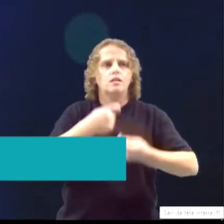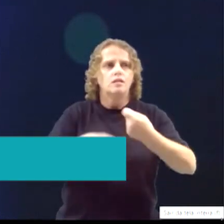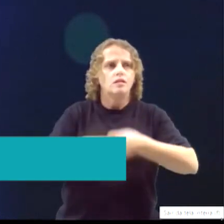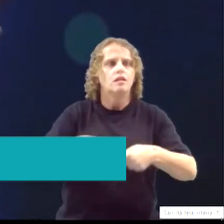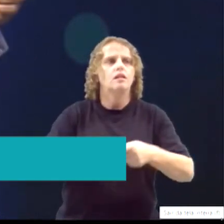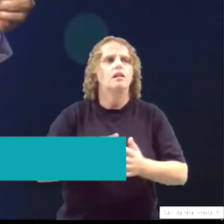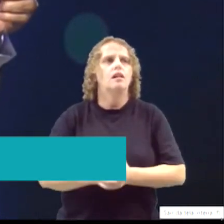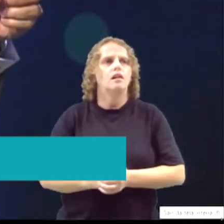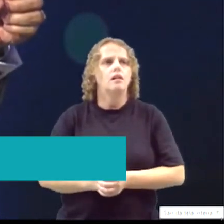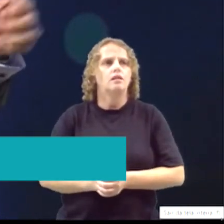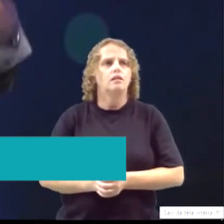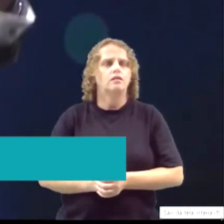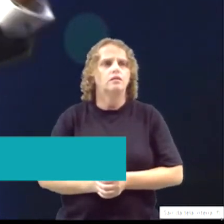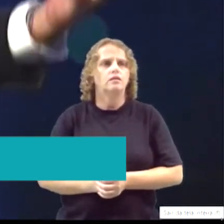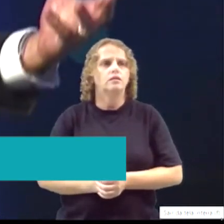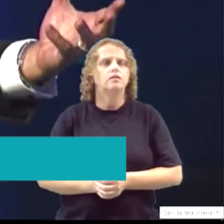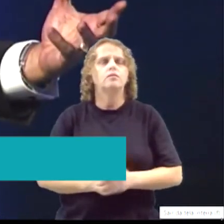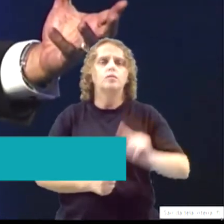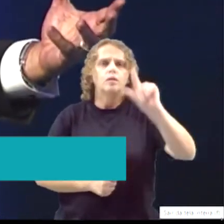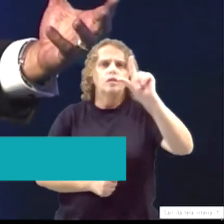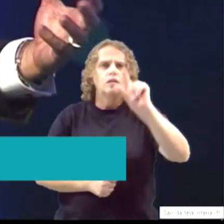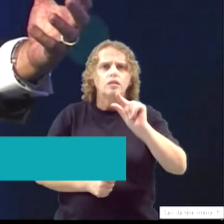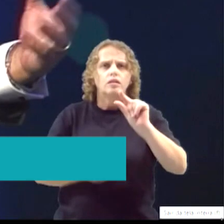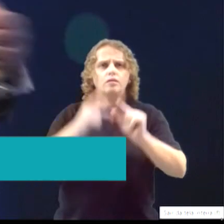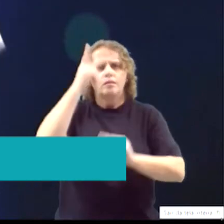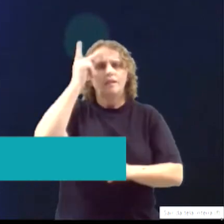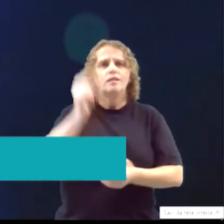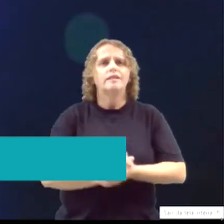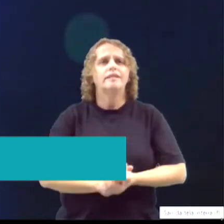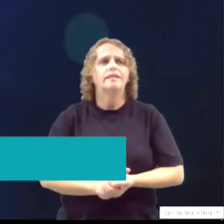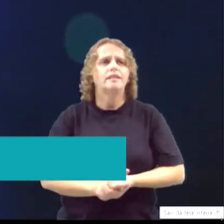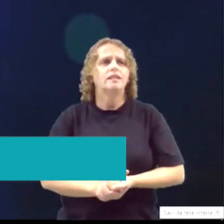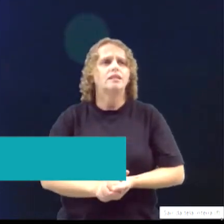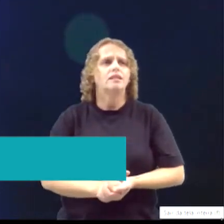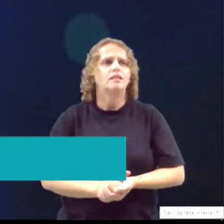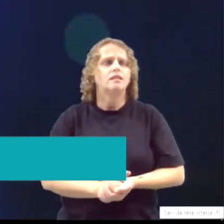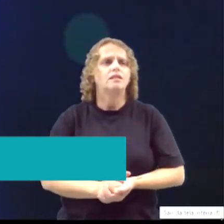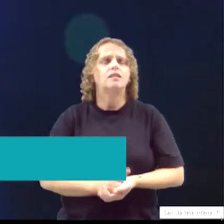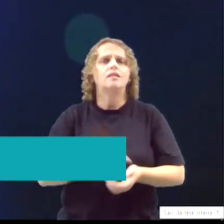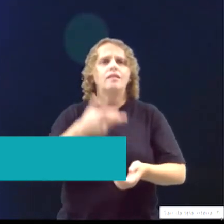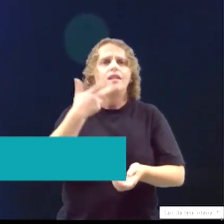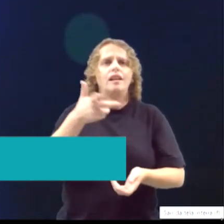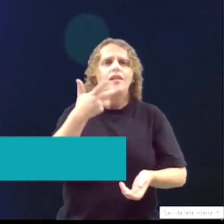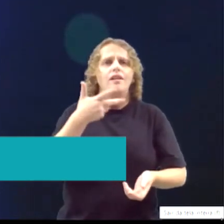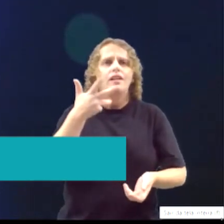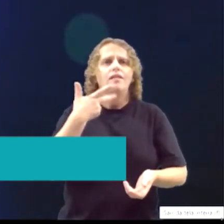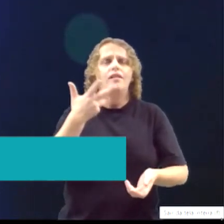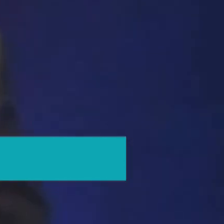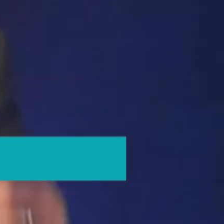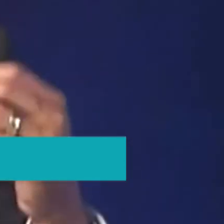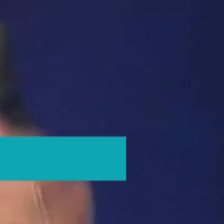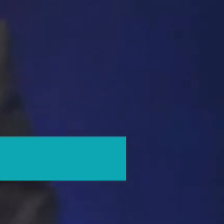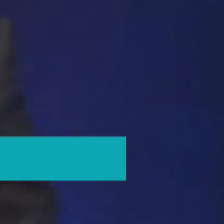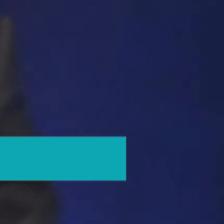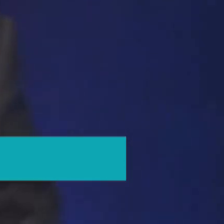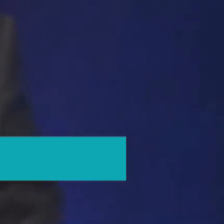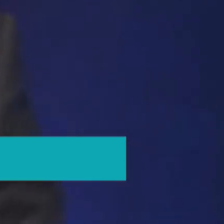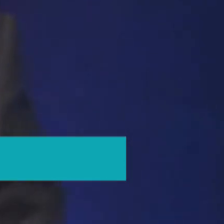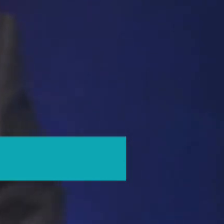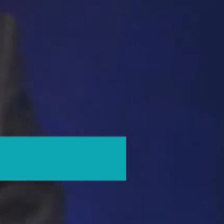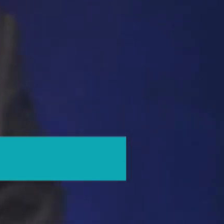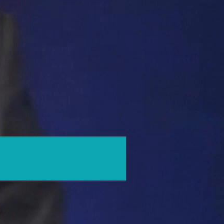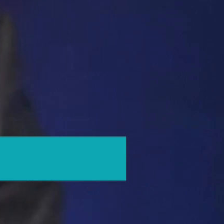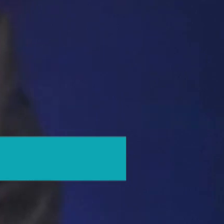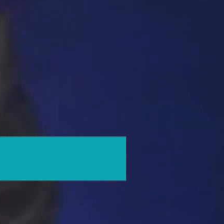um país produtor de alimentos, celeiro do mundo, não pode ser dependente da importação de fertilizantes. Segundo Lira, o